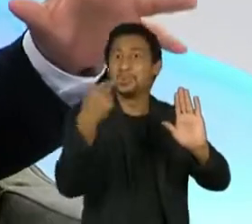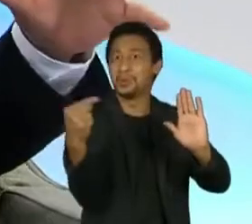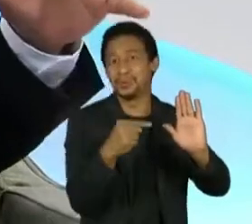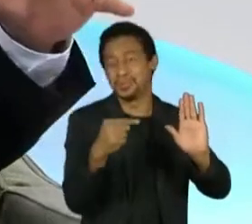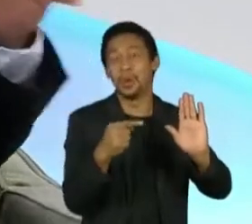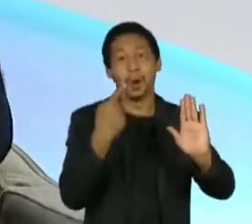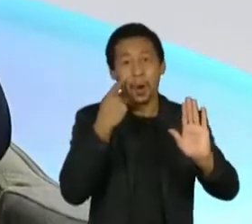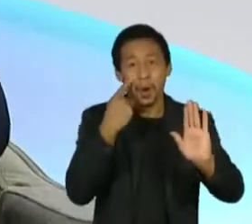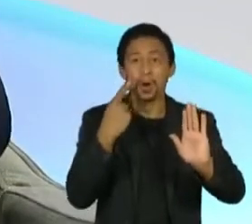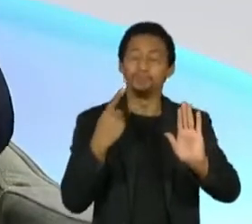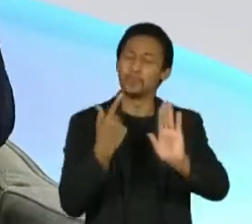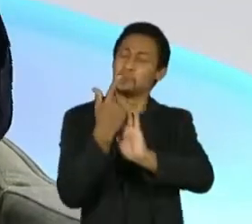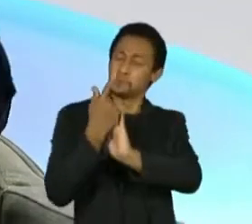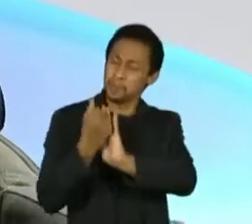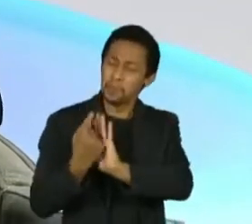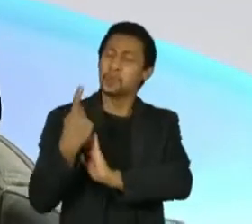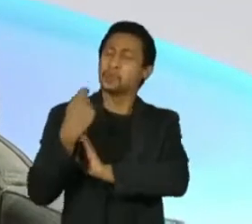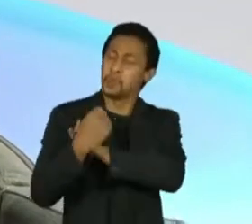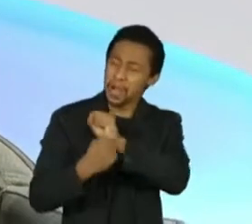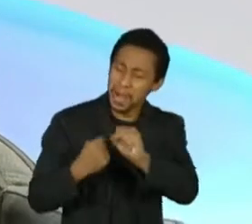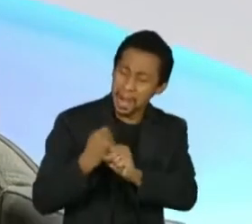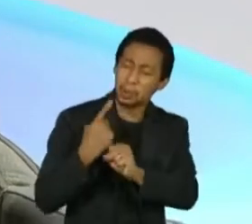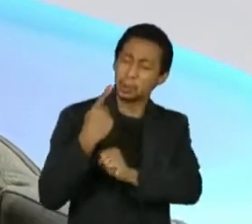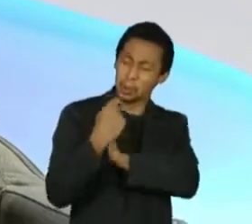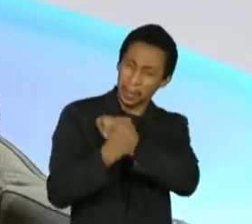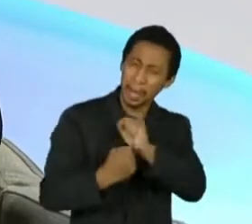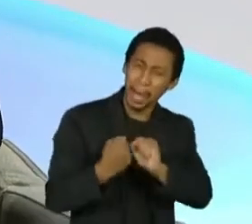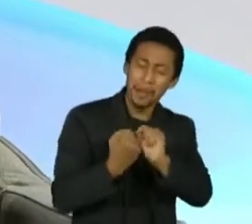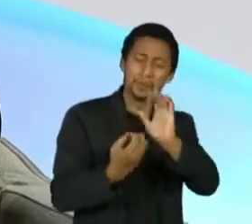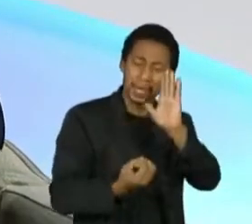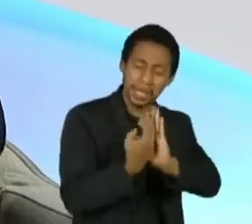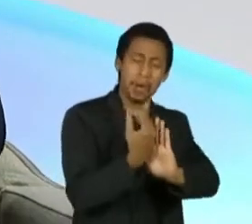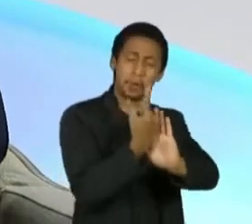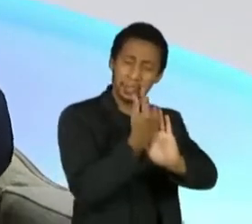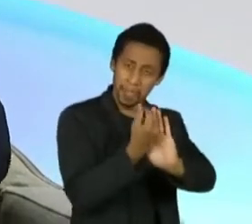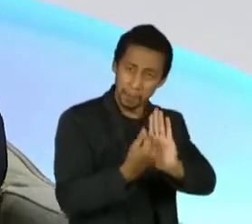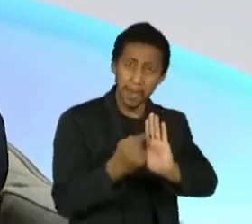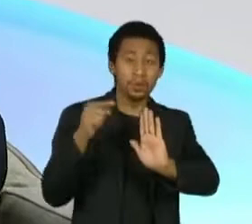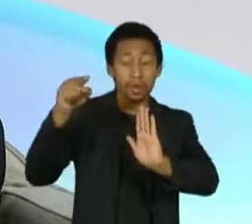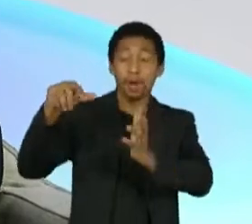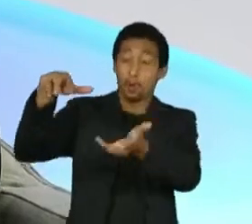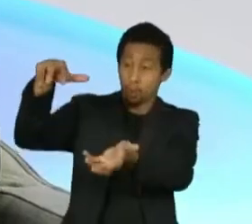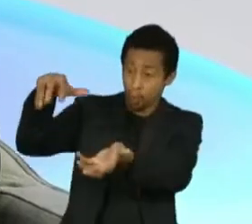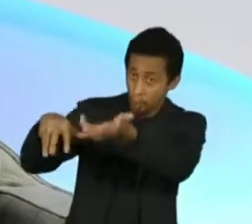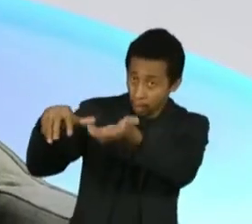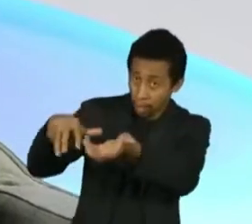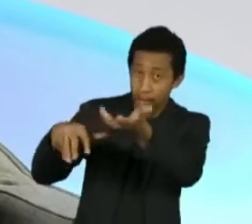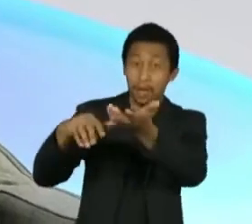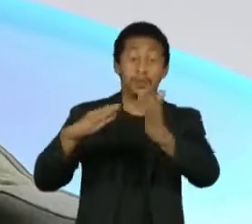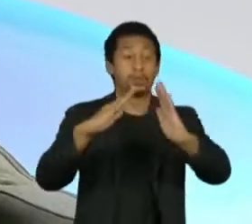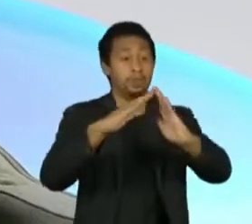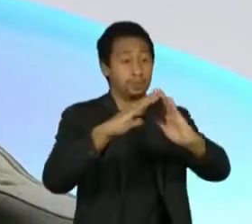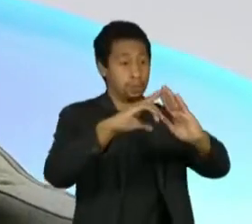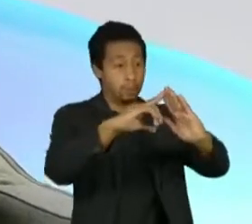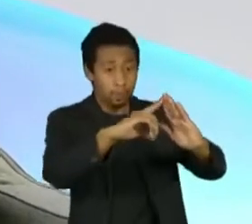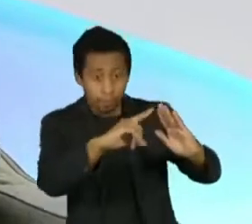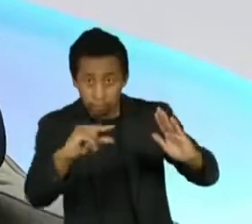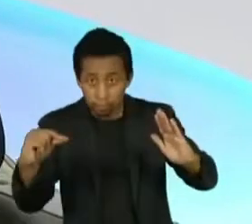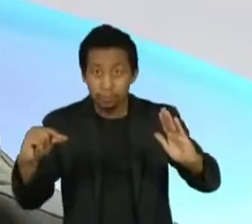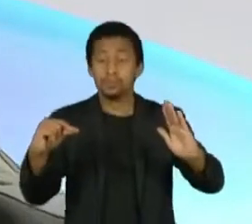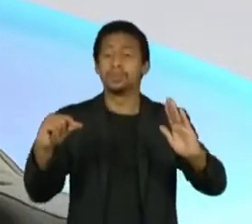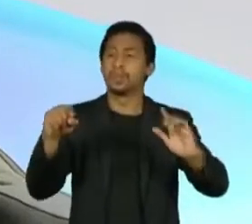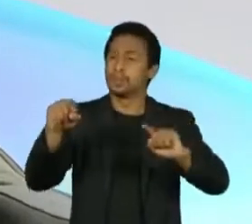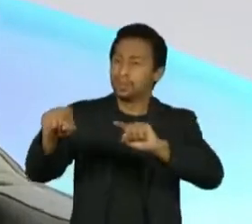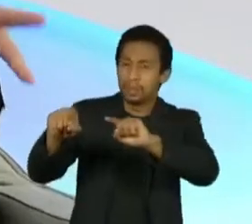plurianual, então lá em Brasília as instituições, o governo, o Congresso vão pensar quais são as diretrizes, o combate à